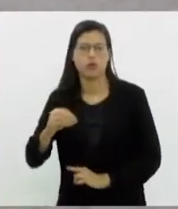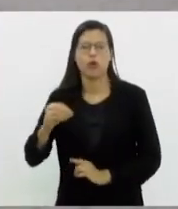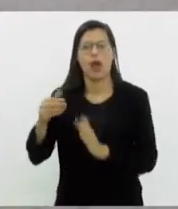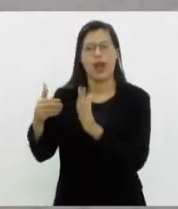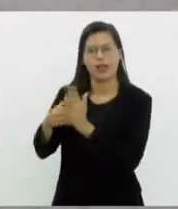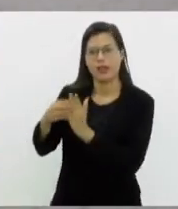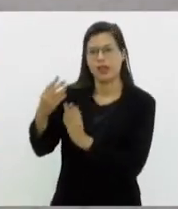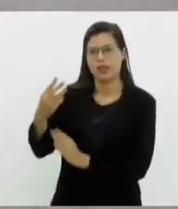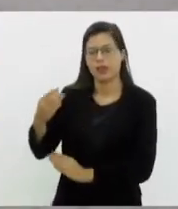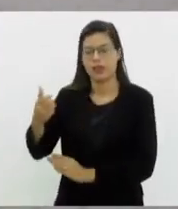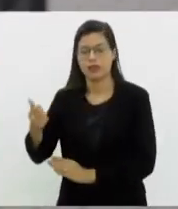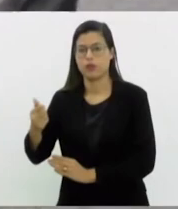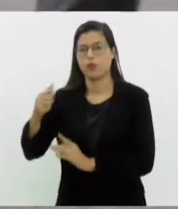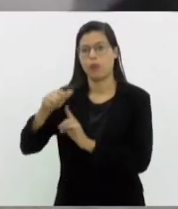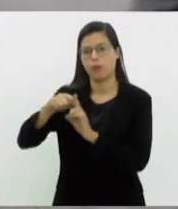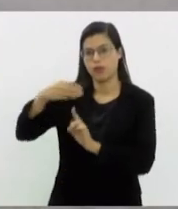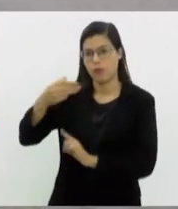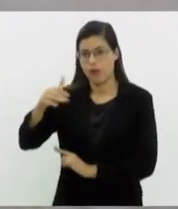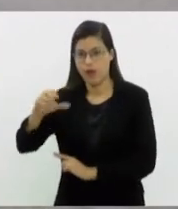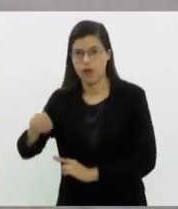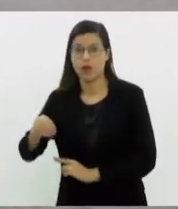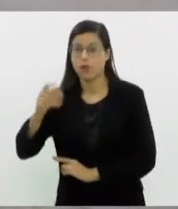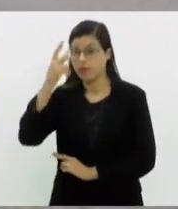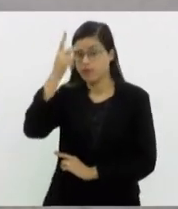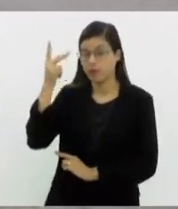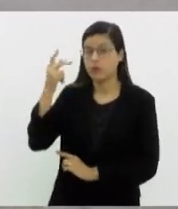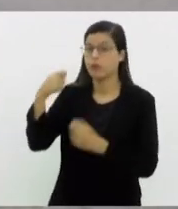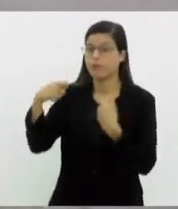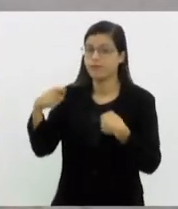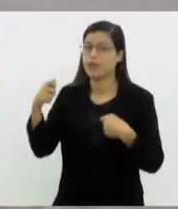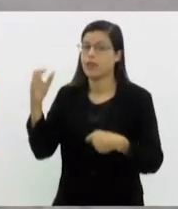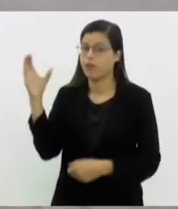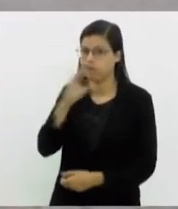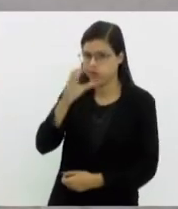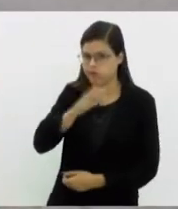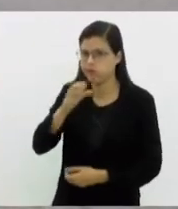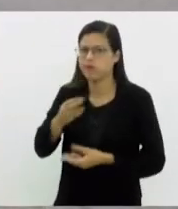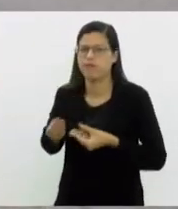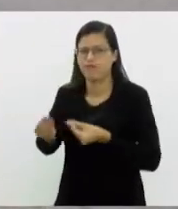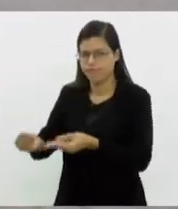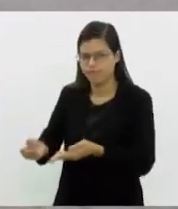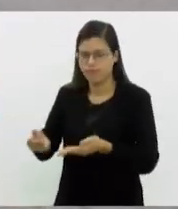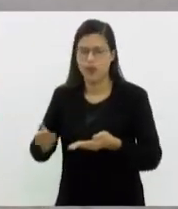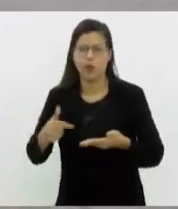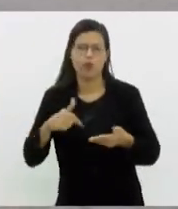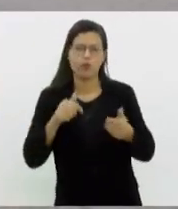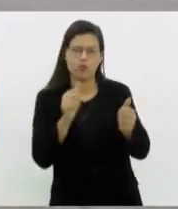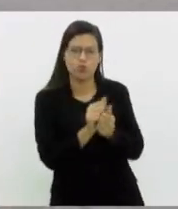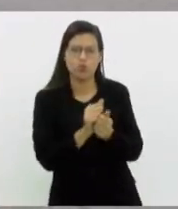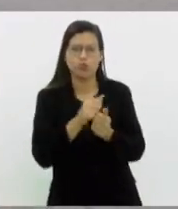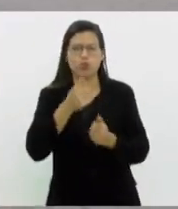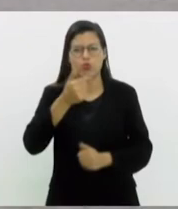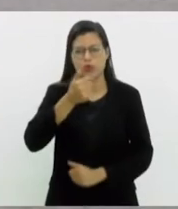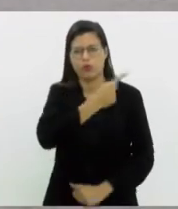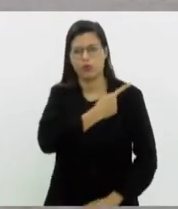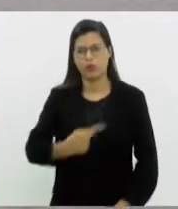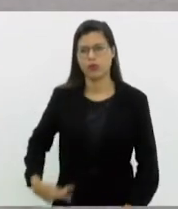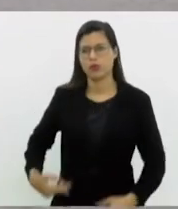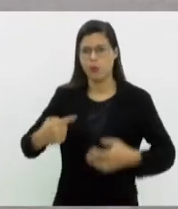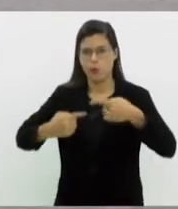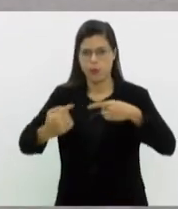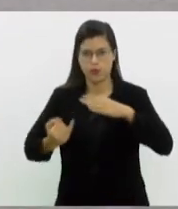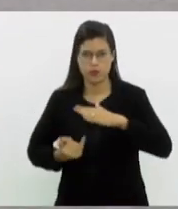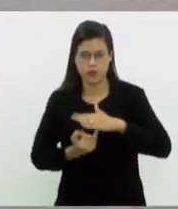maio. E aí quem deixou para a última hora precisa agora correr contra o tempo. Eu estou aqui com o vice-presidente de políticas